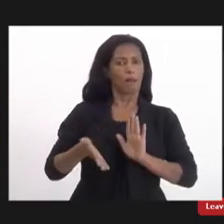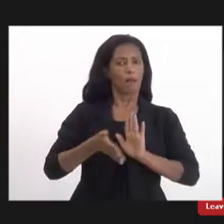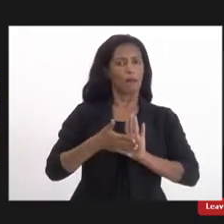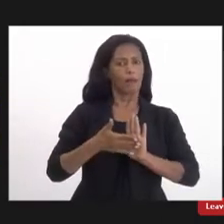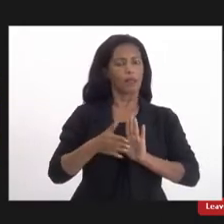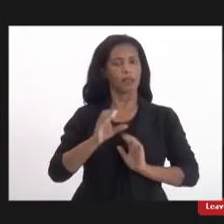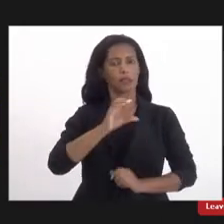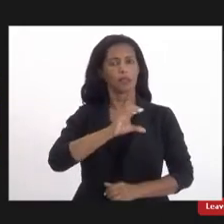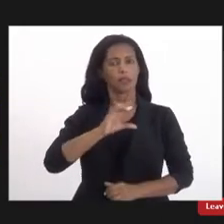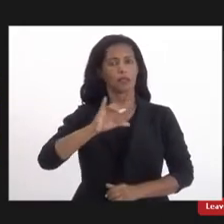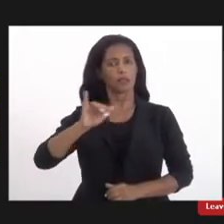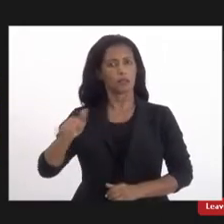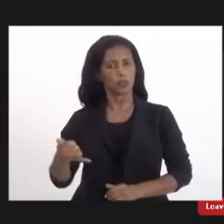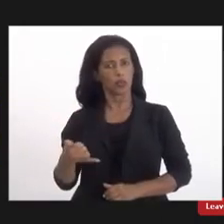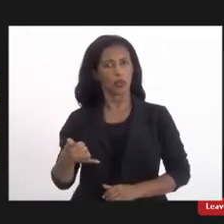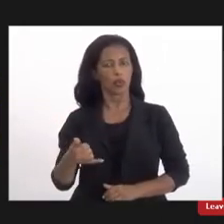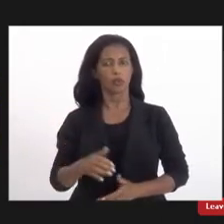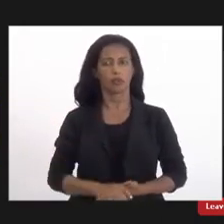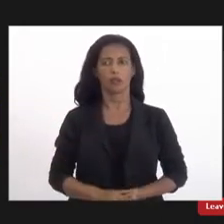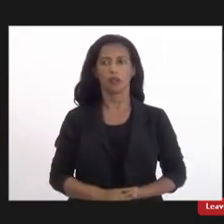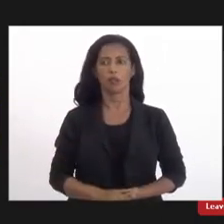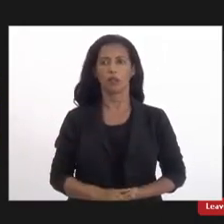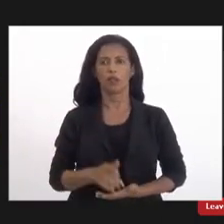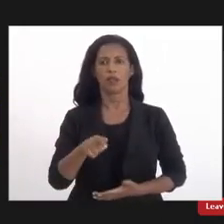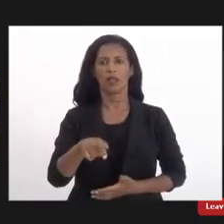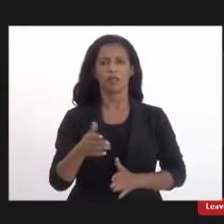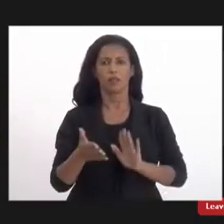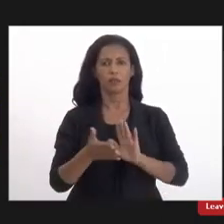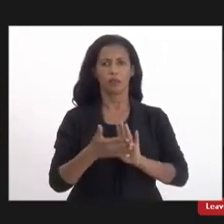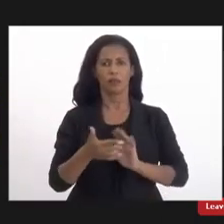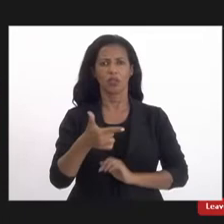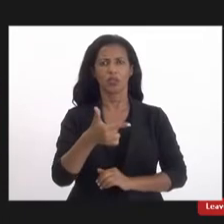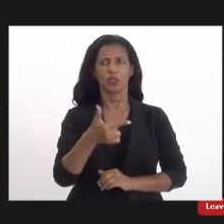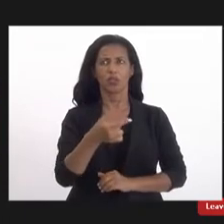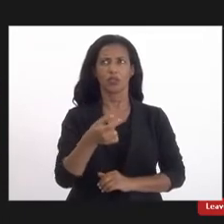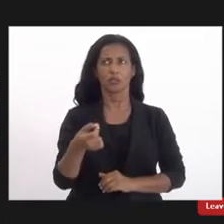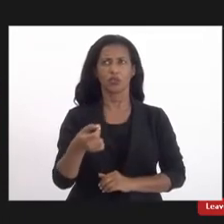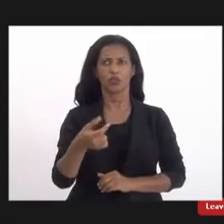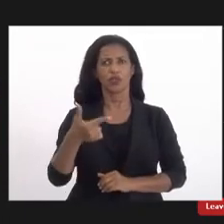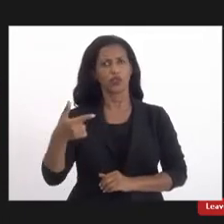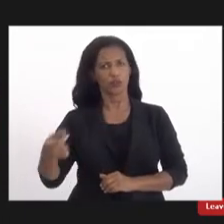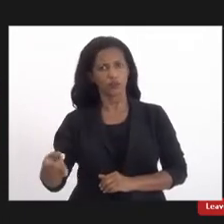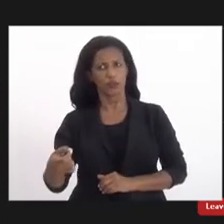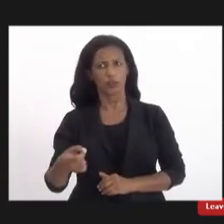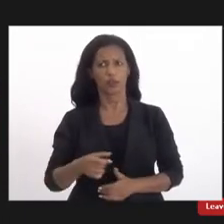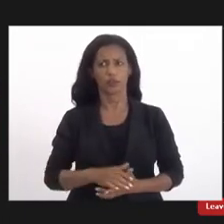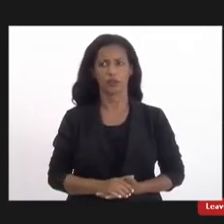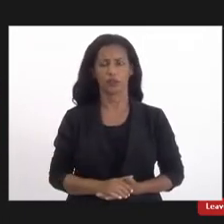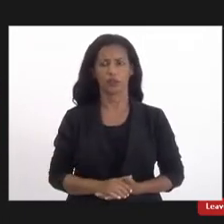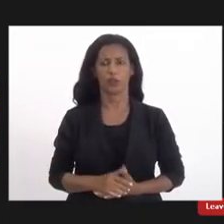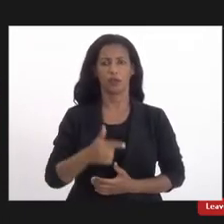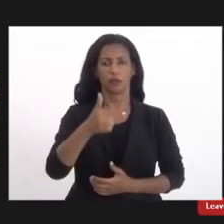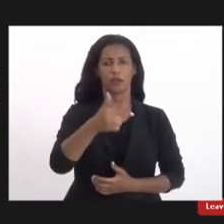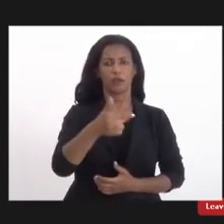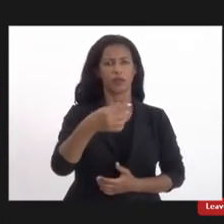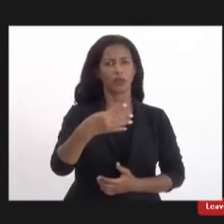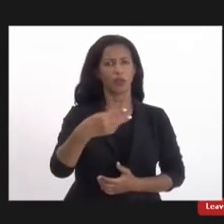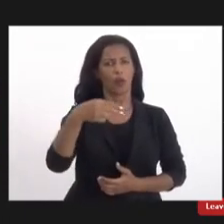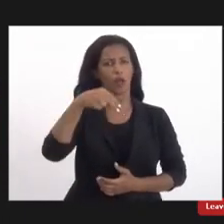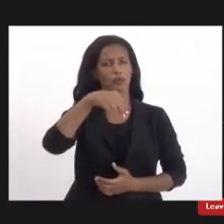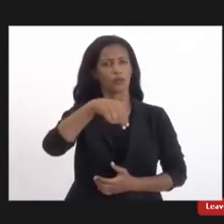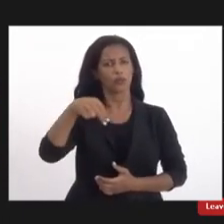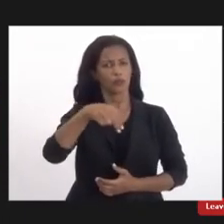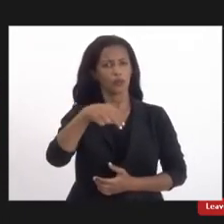da CCJ a essa proposta de 2020 tá 24 de novembro de